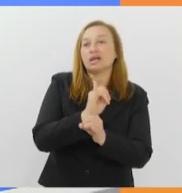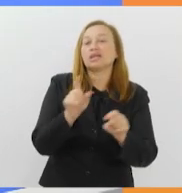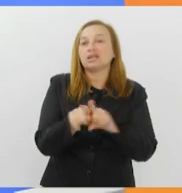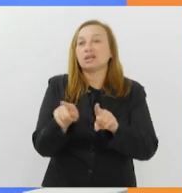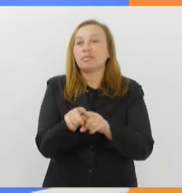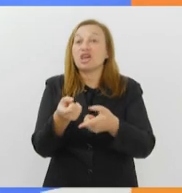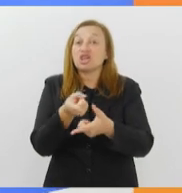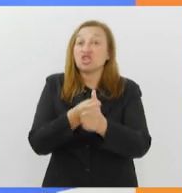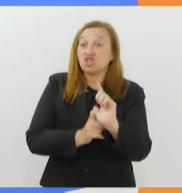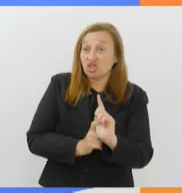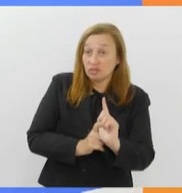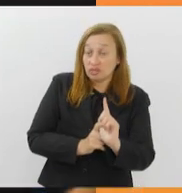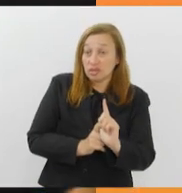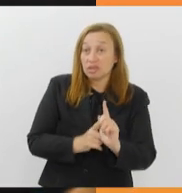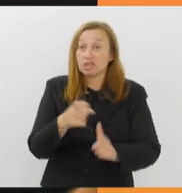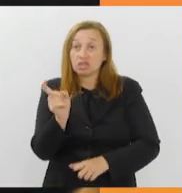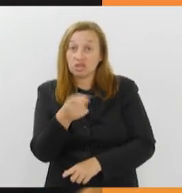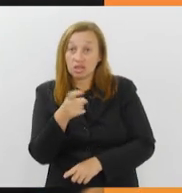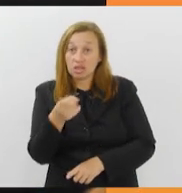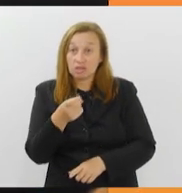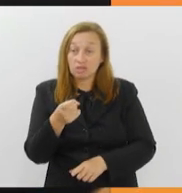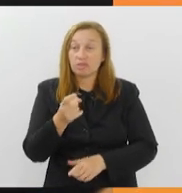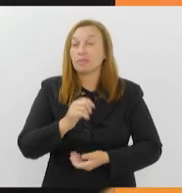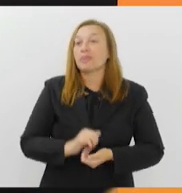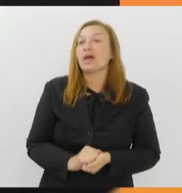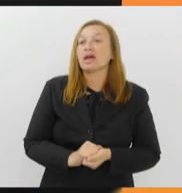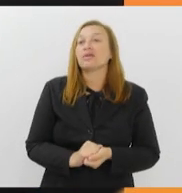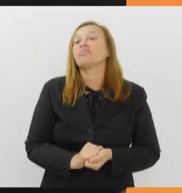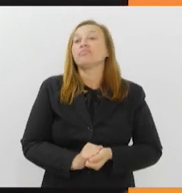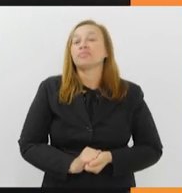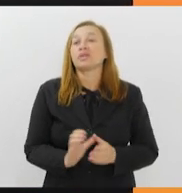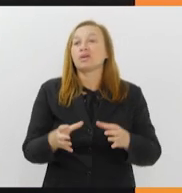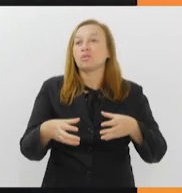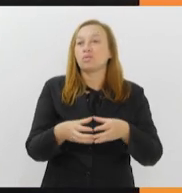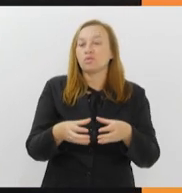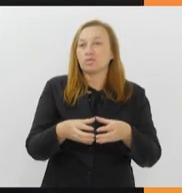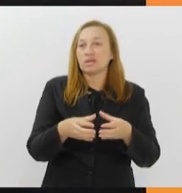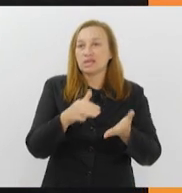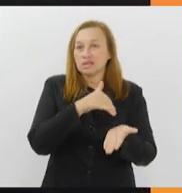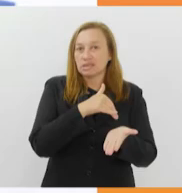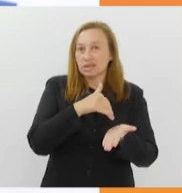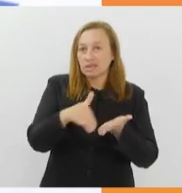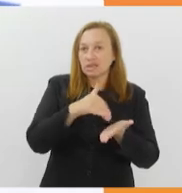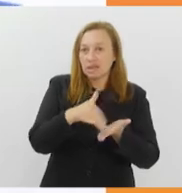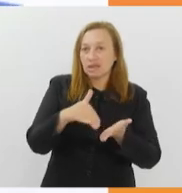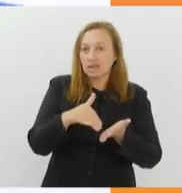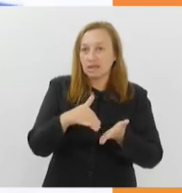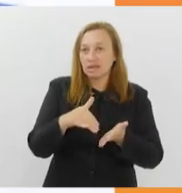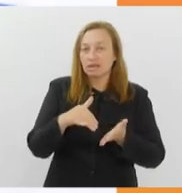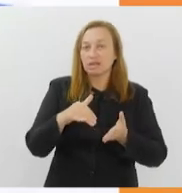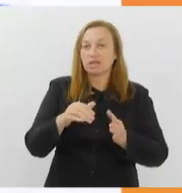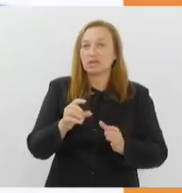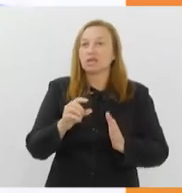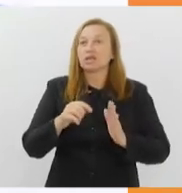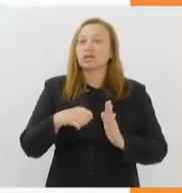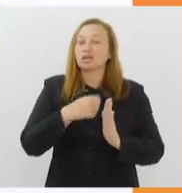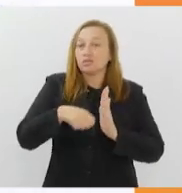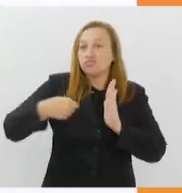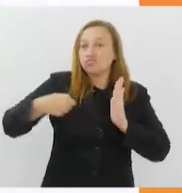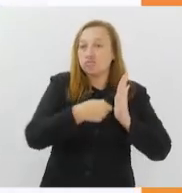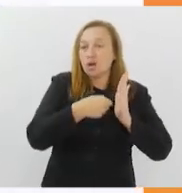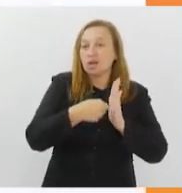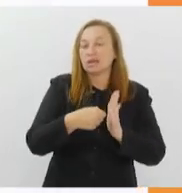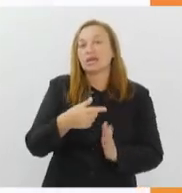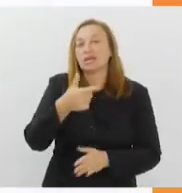consignados e cartões de crédito. A equipe da Secretaria de Defesa do Consumidor já intermediou inúmeros casos, com taxa de 86